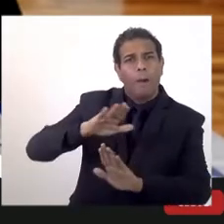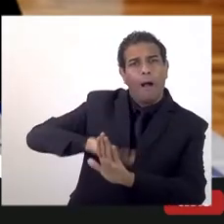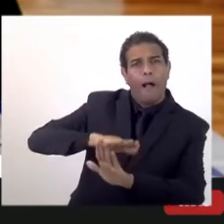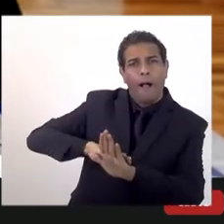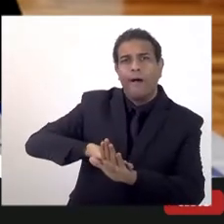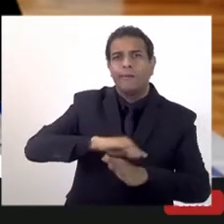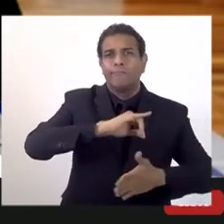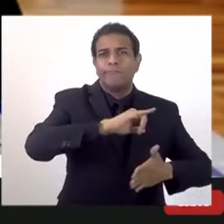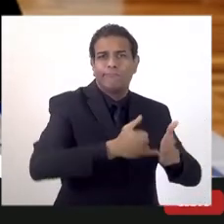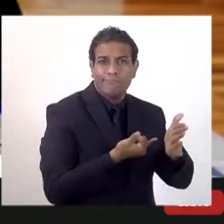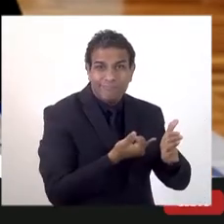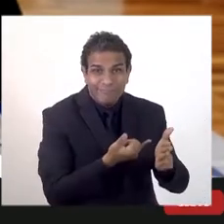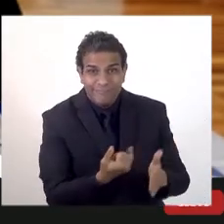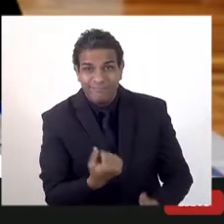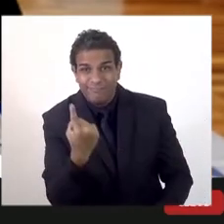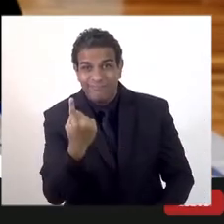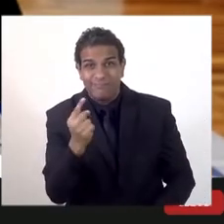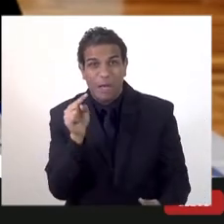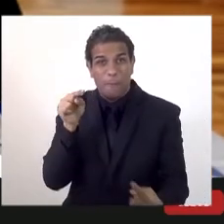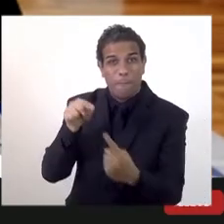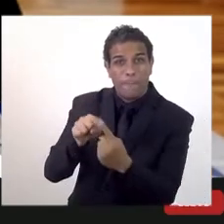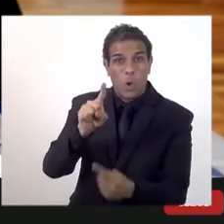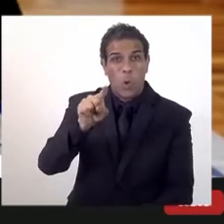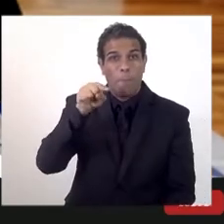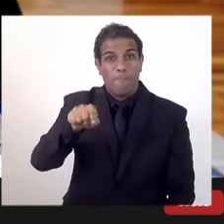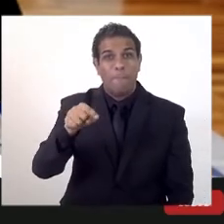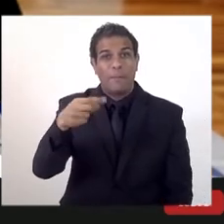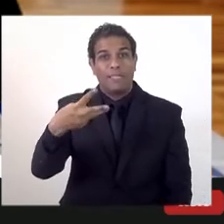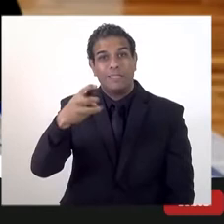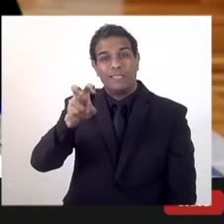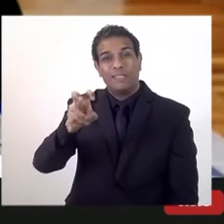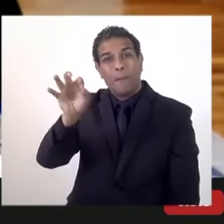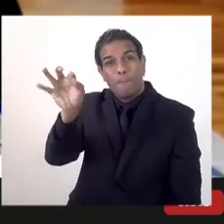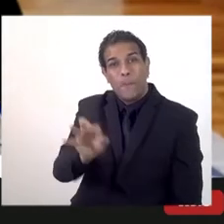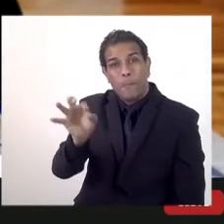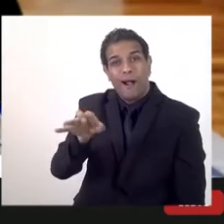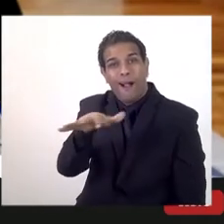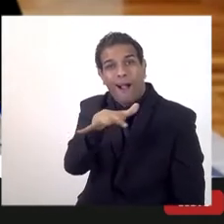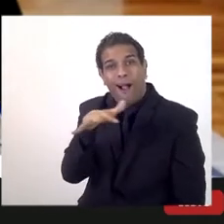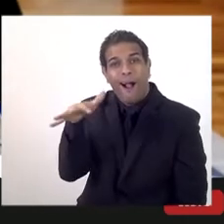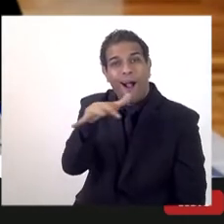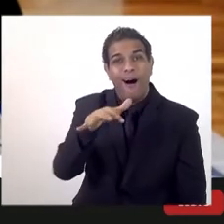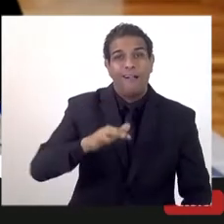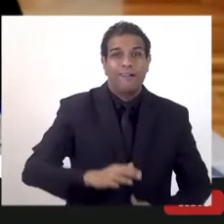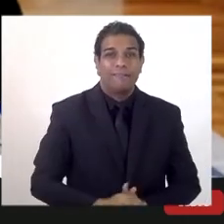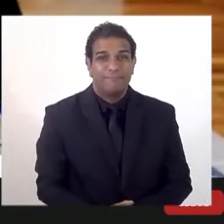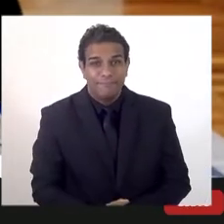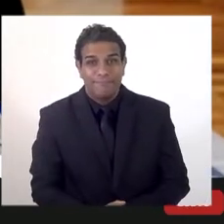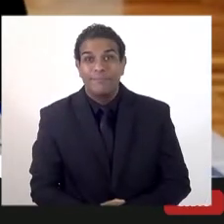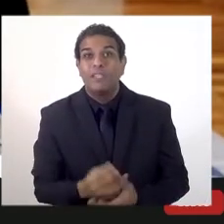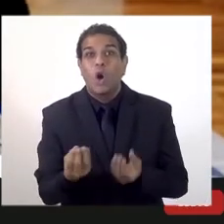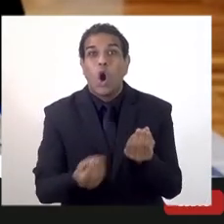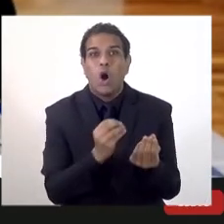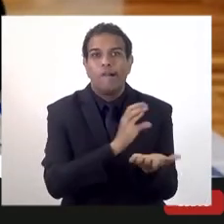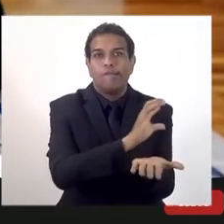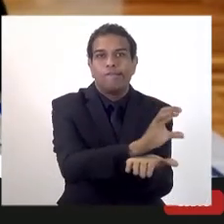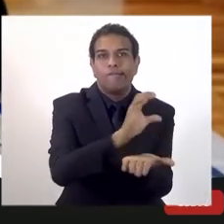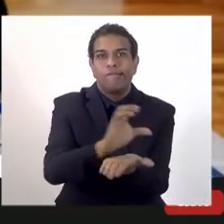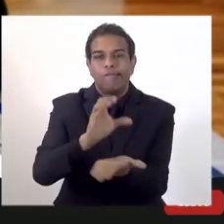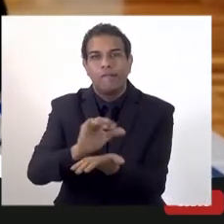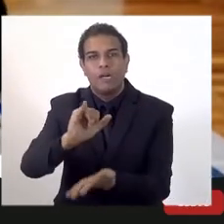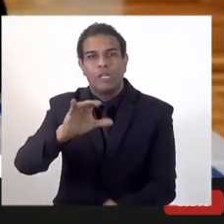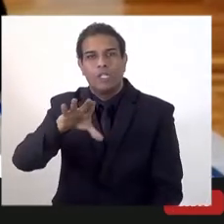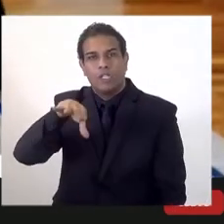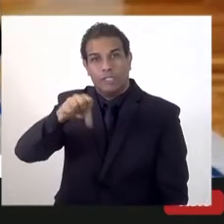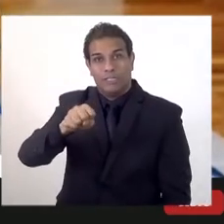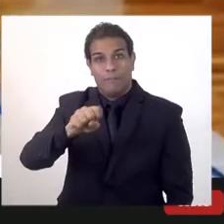O Espírito Santo é 1,85% do ICMS para a distribuidora de remédios. O Estado